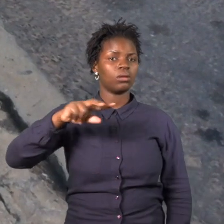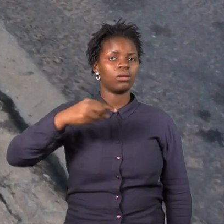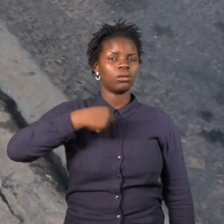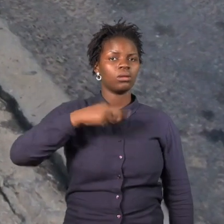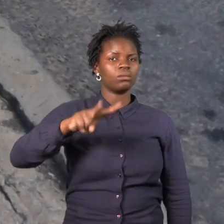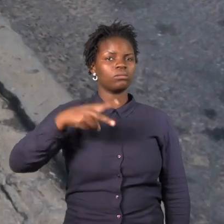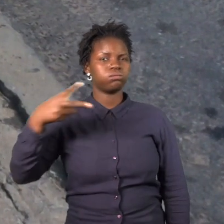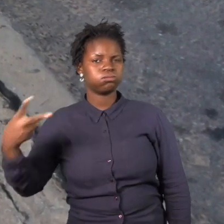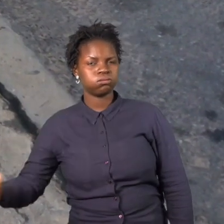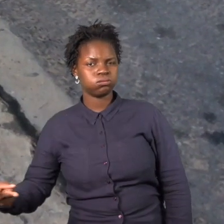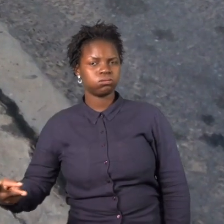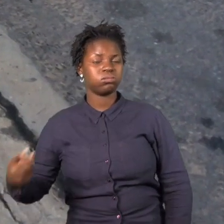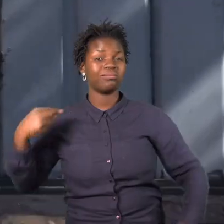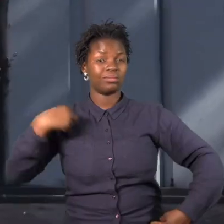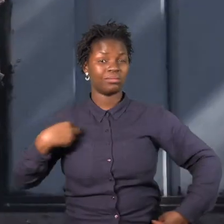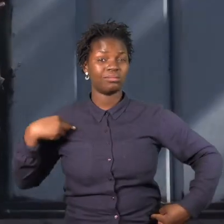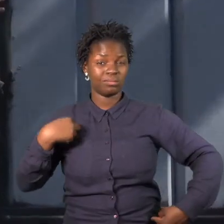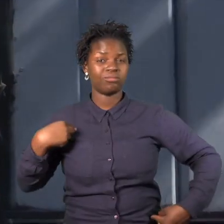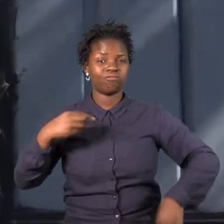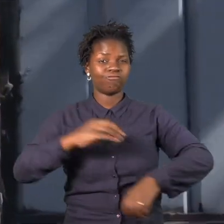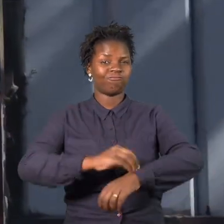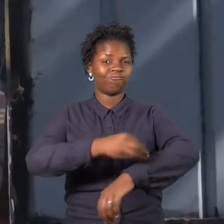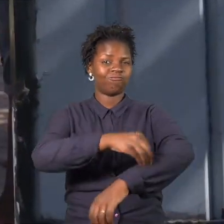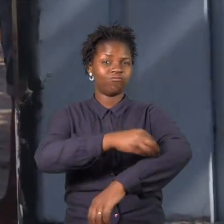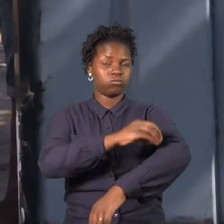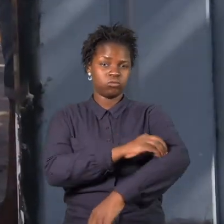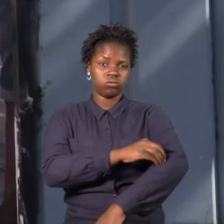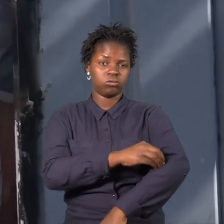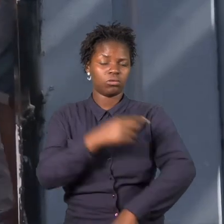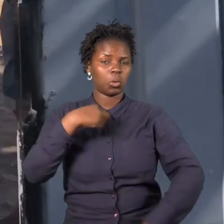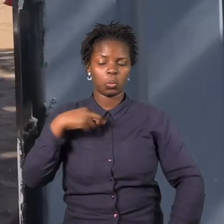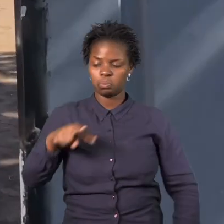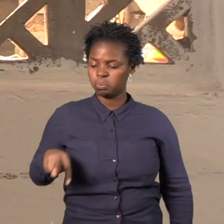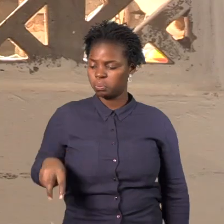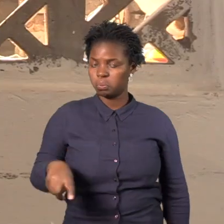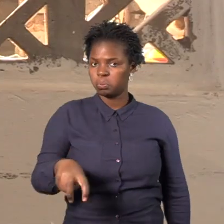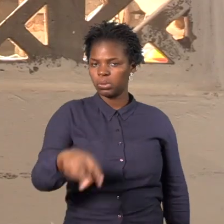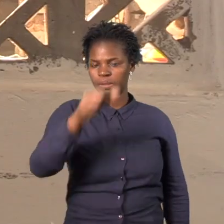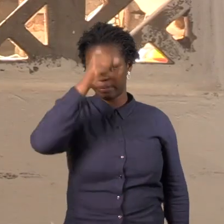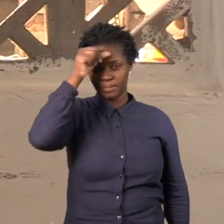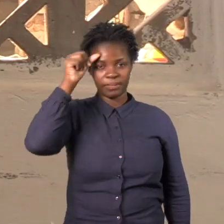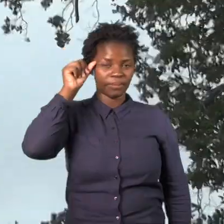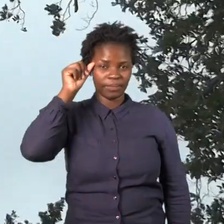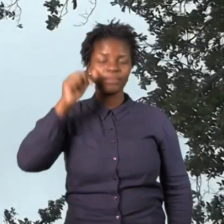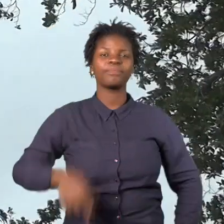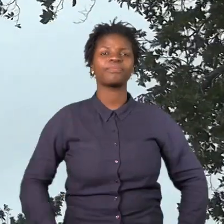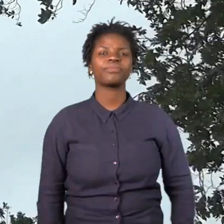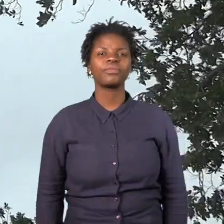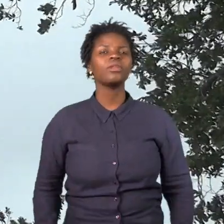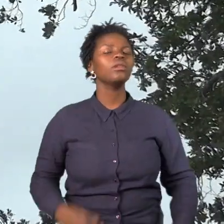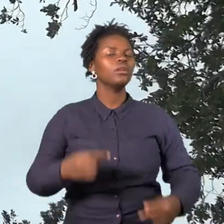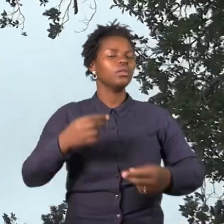conseguia como levantar. Mais uma história, mesma realidade. Quebrou-se a prancha e eu estava no quarto andar.